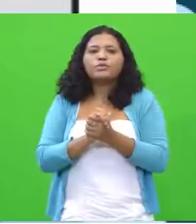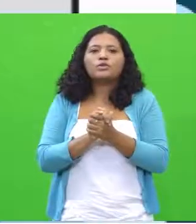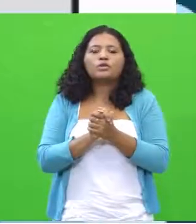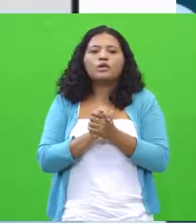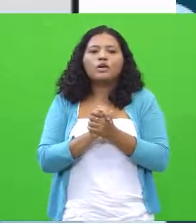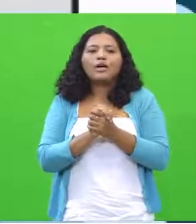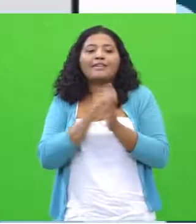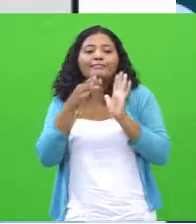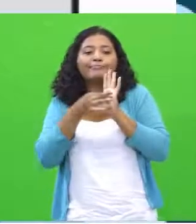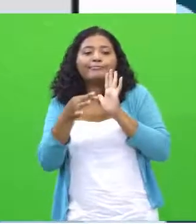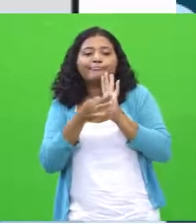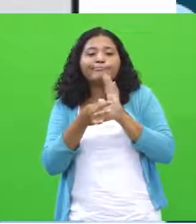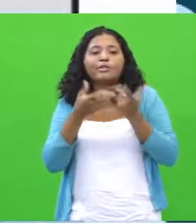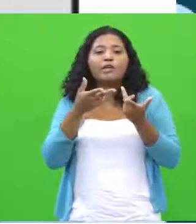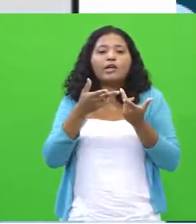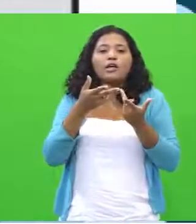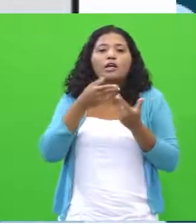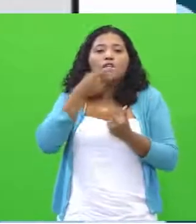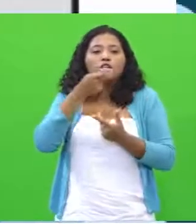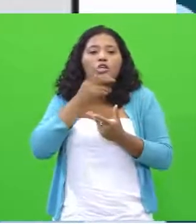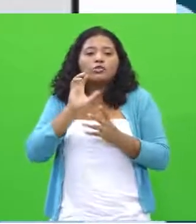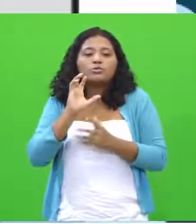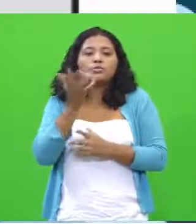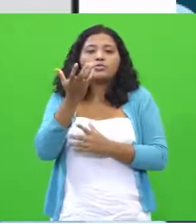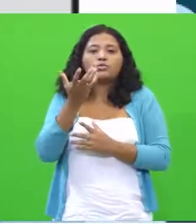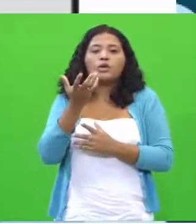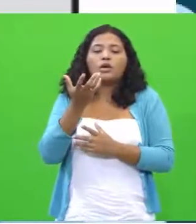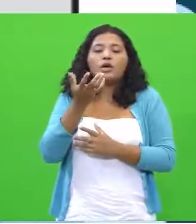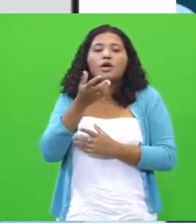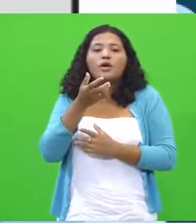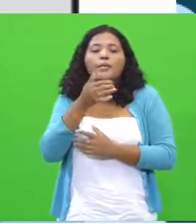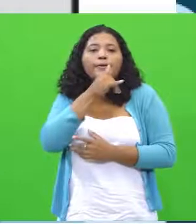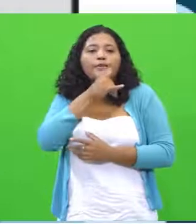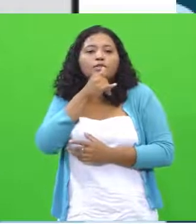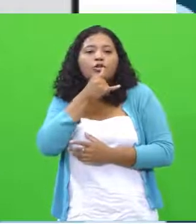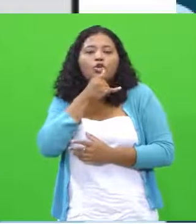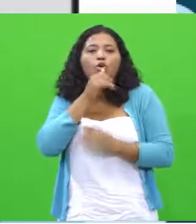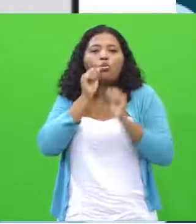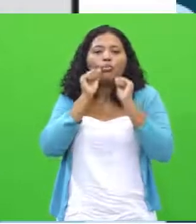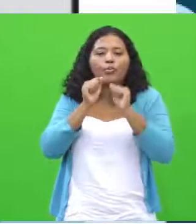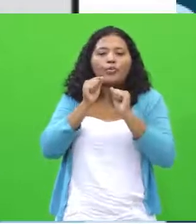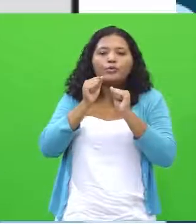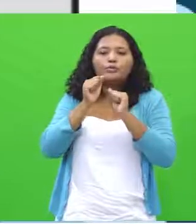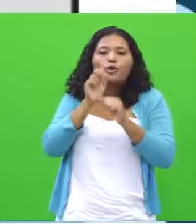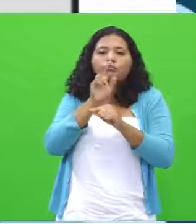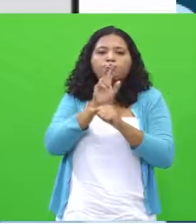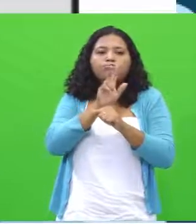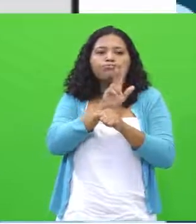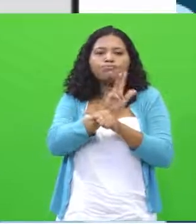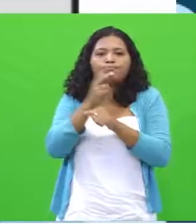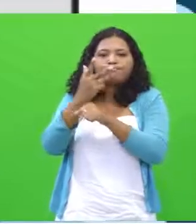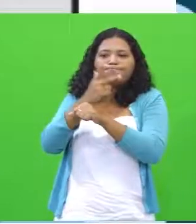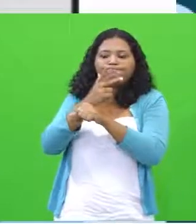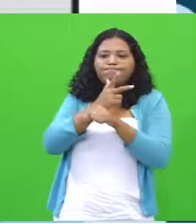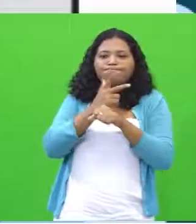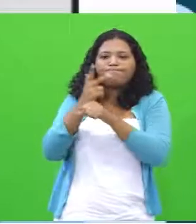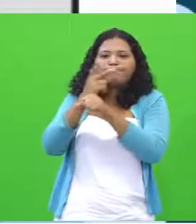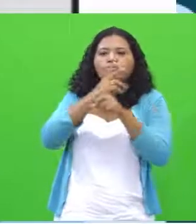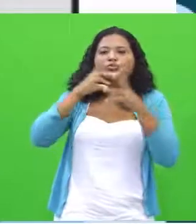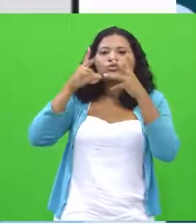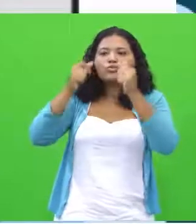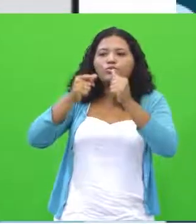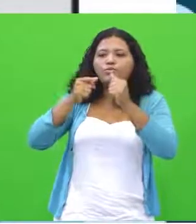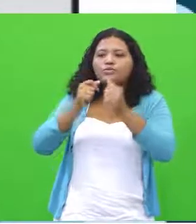atos, das ações. Essas ações que podem ser monitoradas por meio das câmeras.